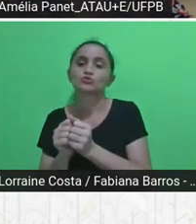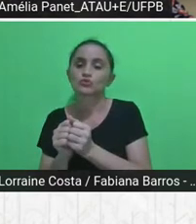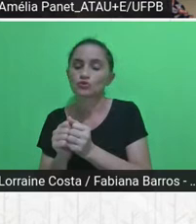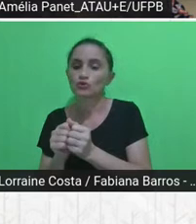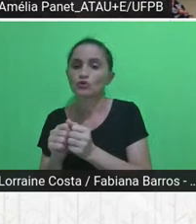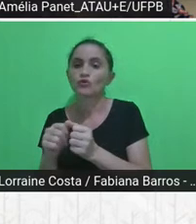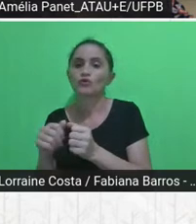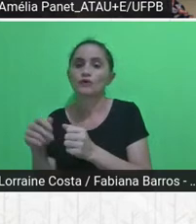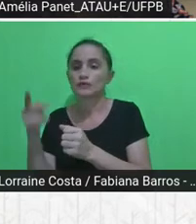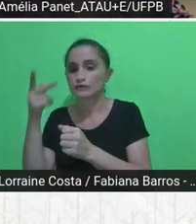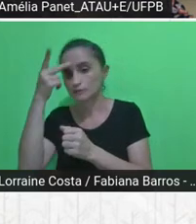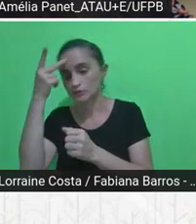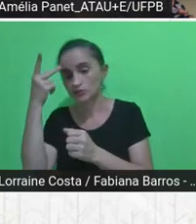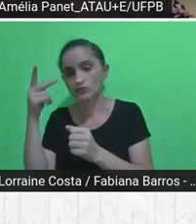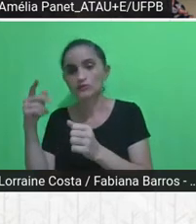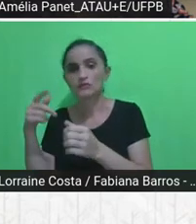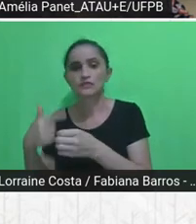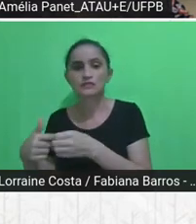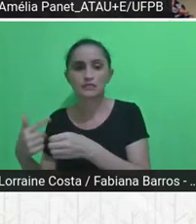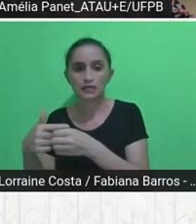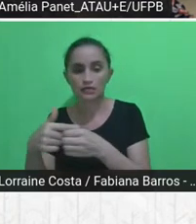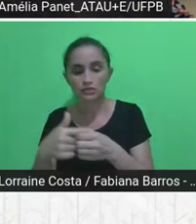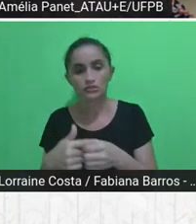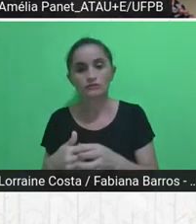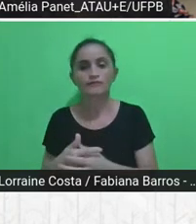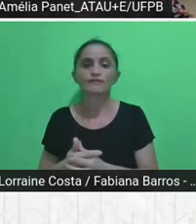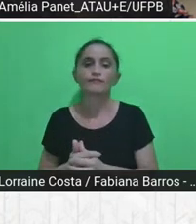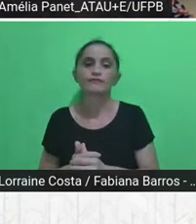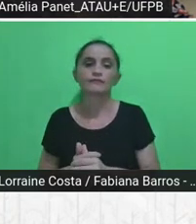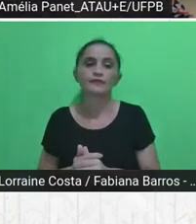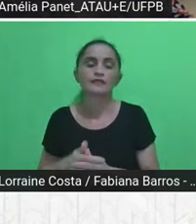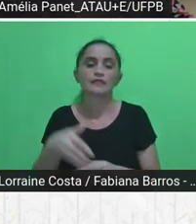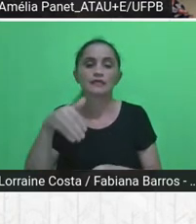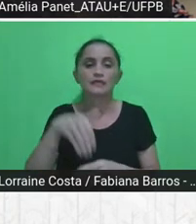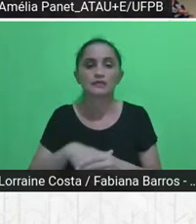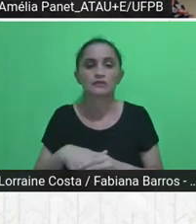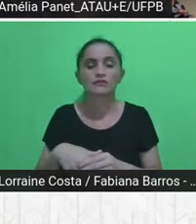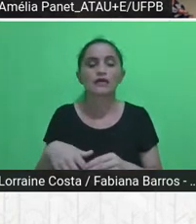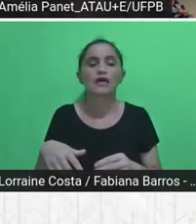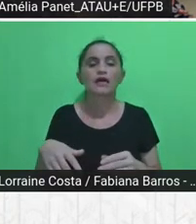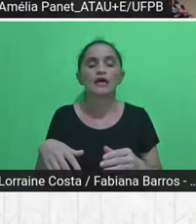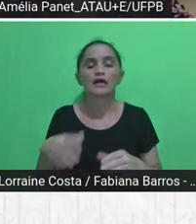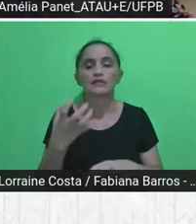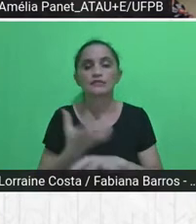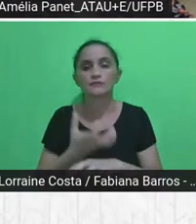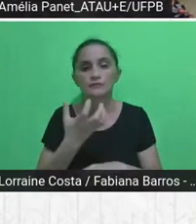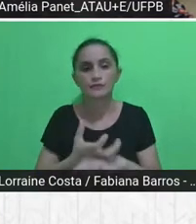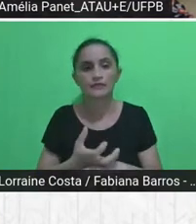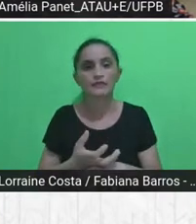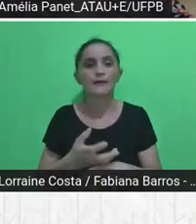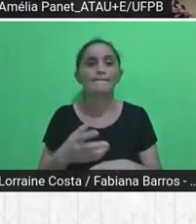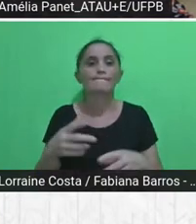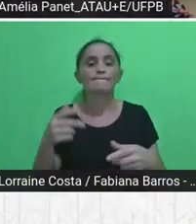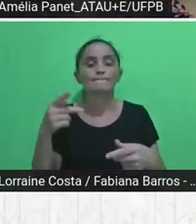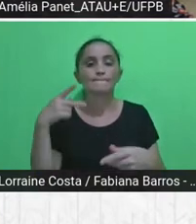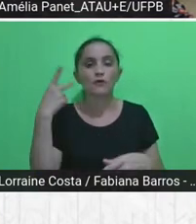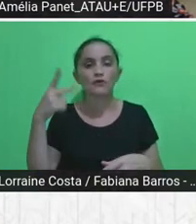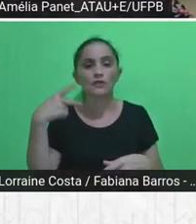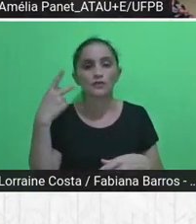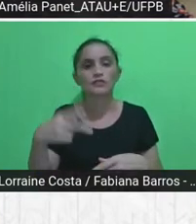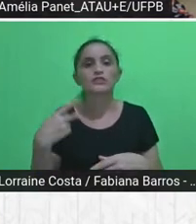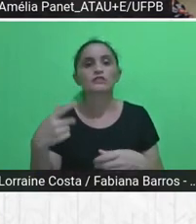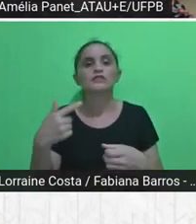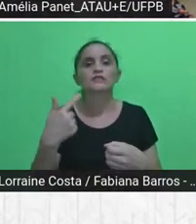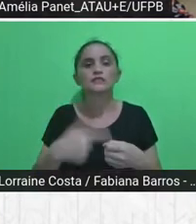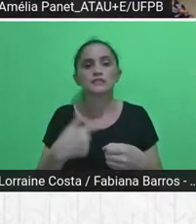passar, por favor. Então, dentro da disciplina, por exemplo, política urbana e direito à cidade, foi discutido a